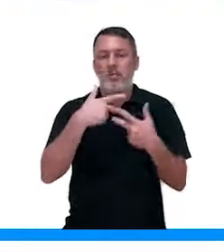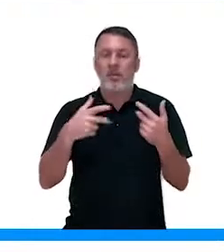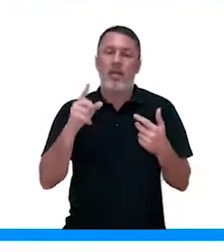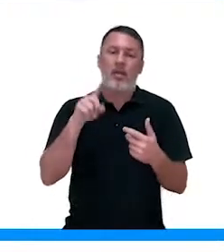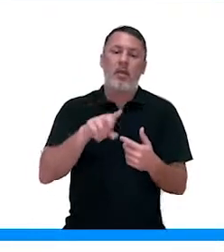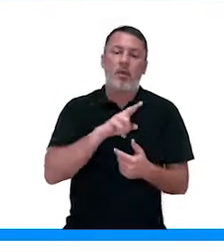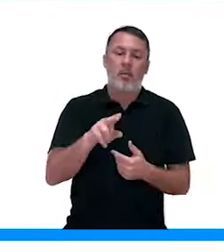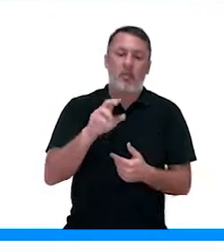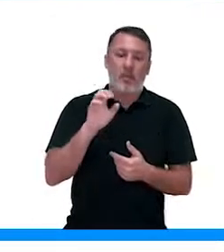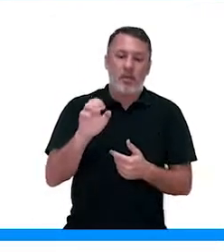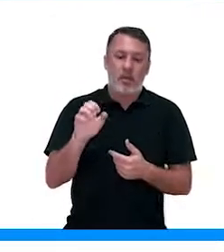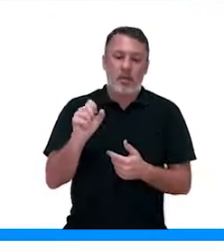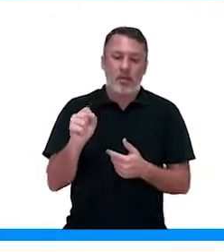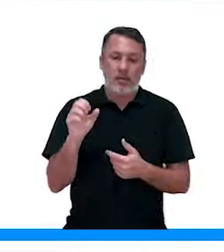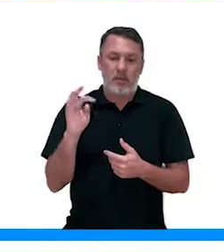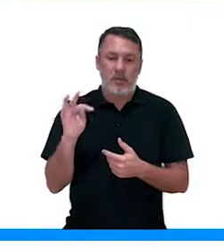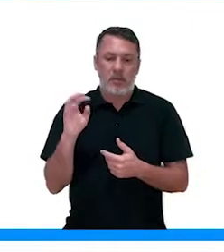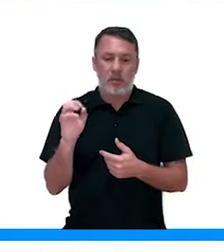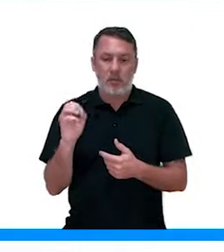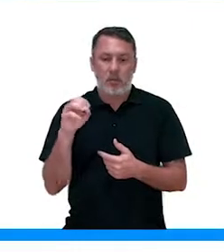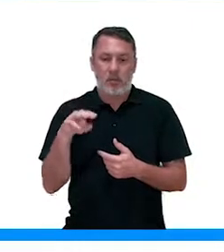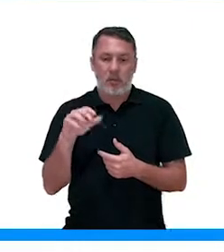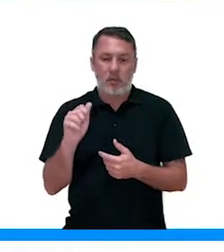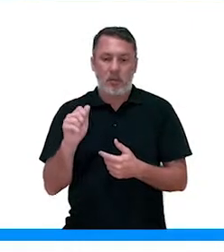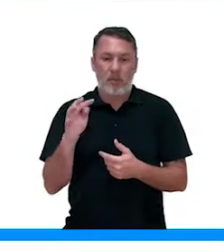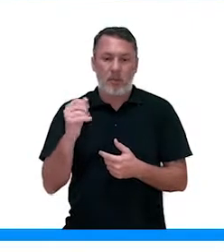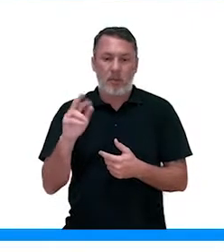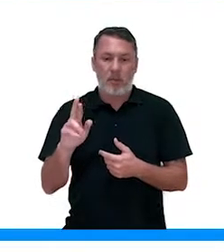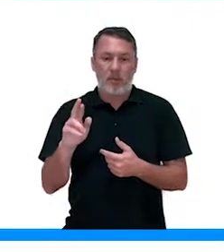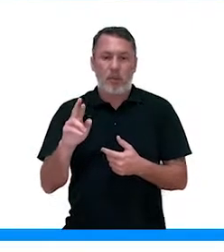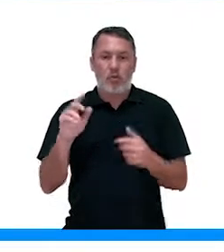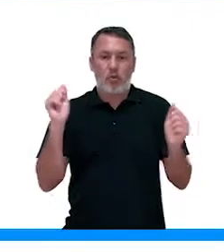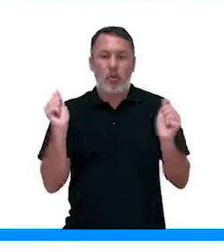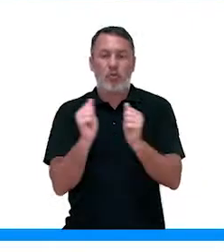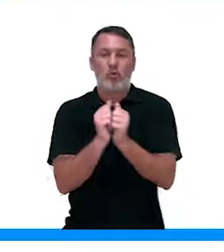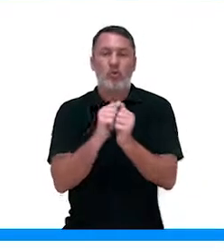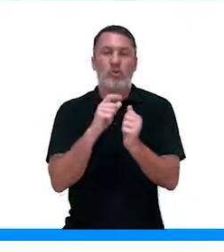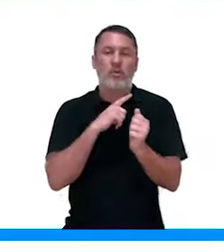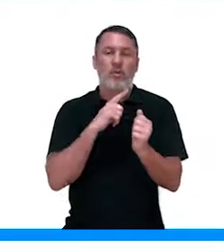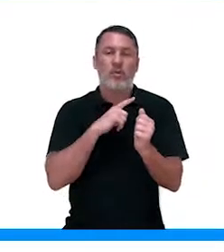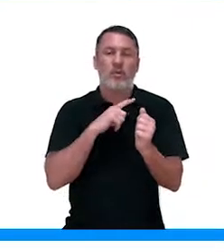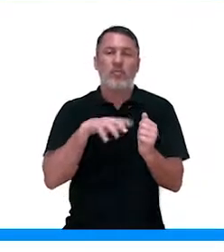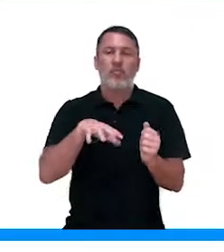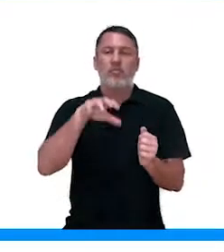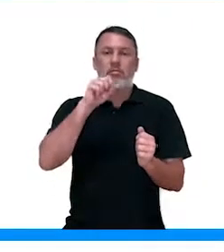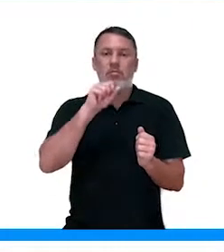de estomatar. Essa estomatar é o conjunto das duas formas de transpiração que a gente falou.